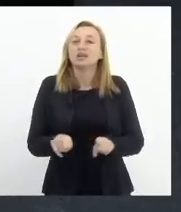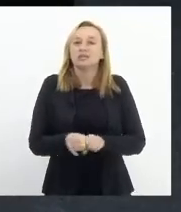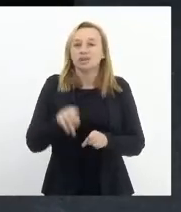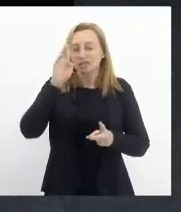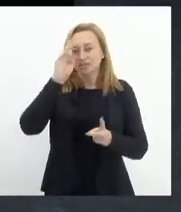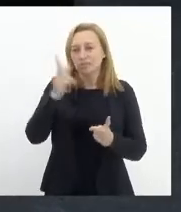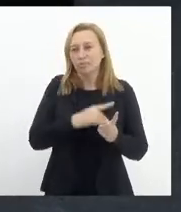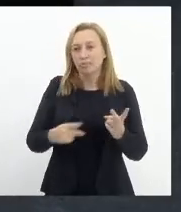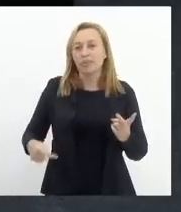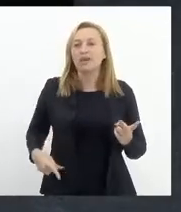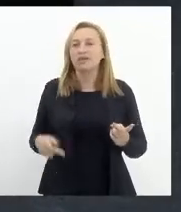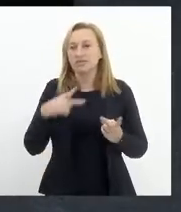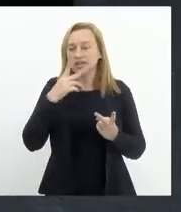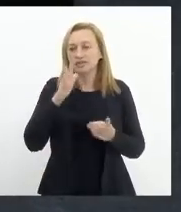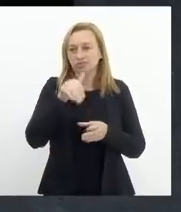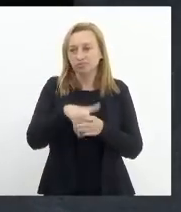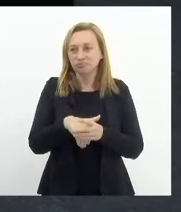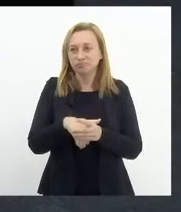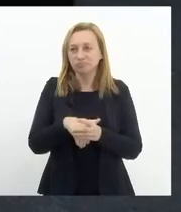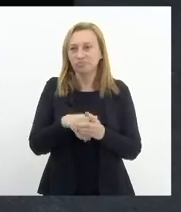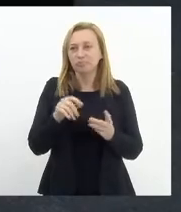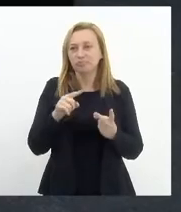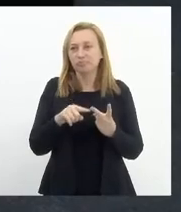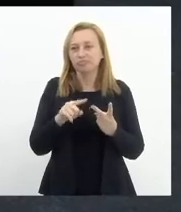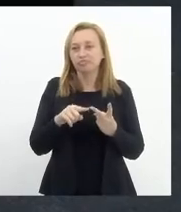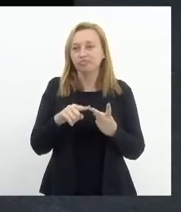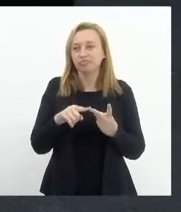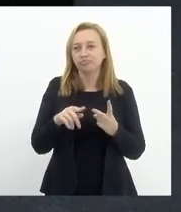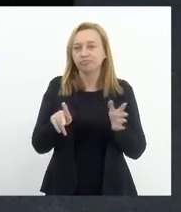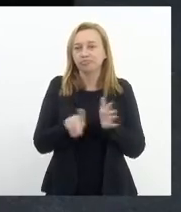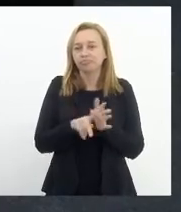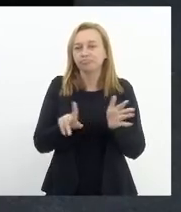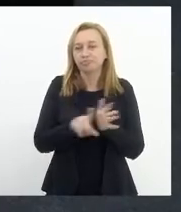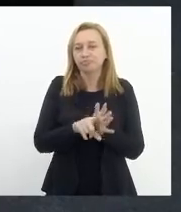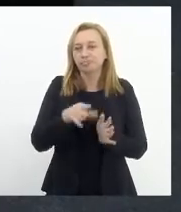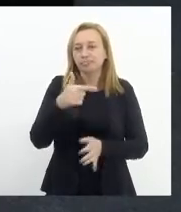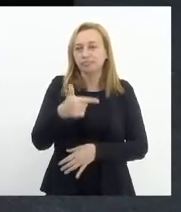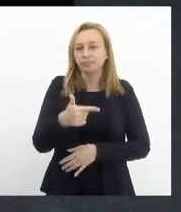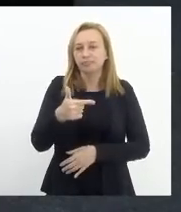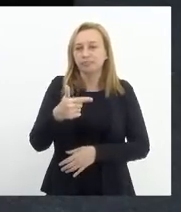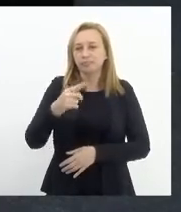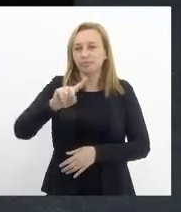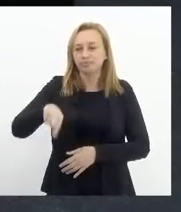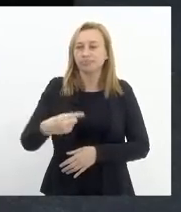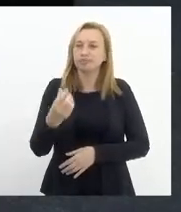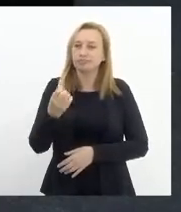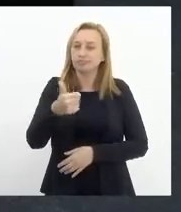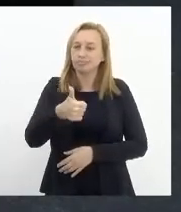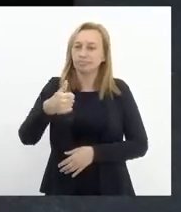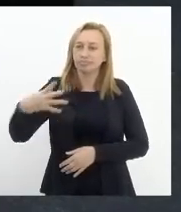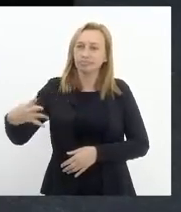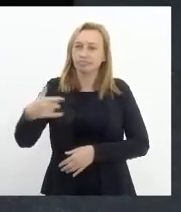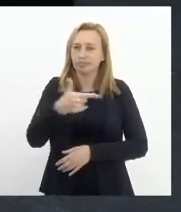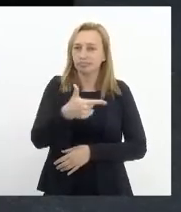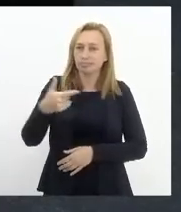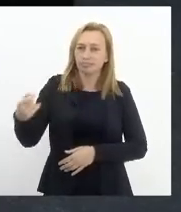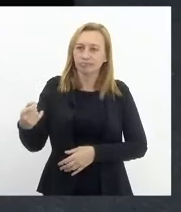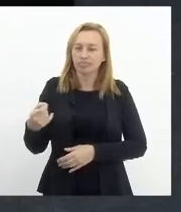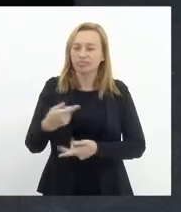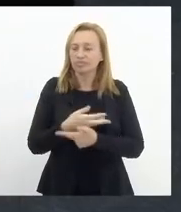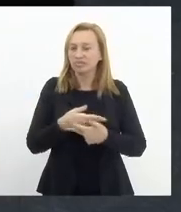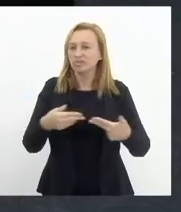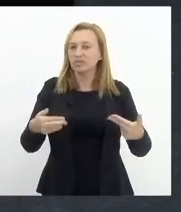presidente, declarar meu voto ao projeto de lei 2614 de 2020, tem aqui vários